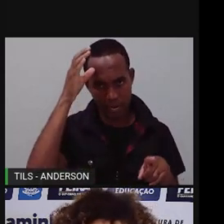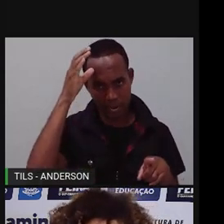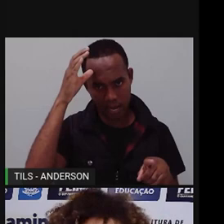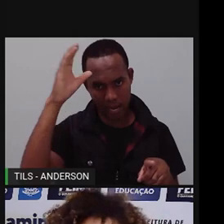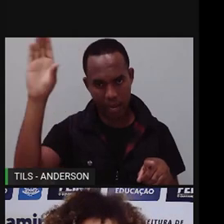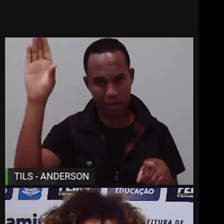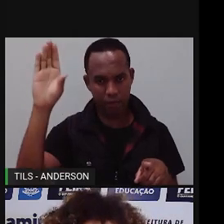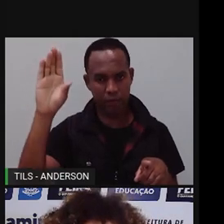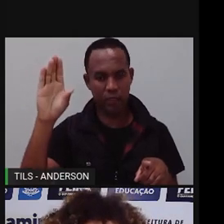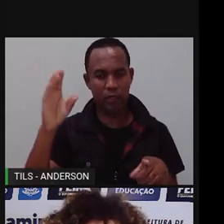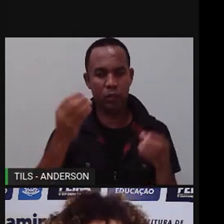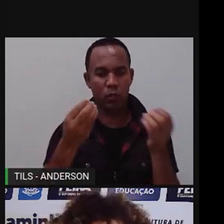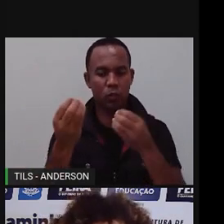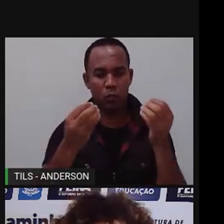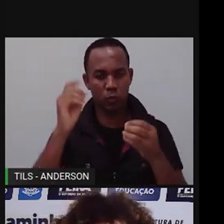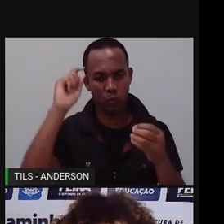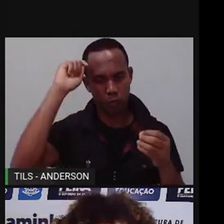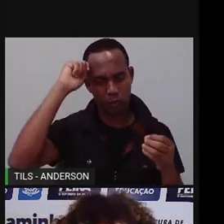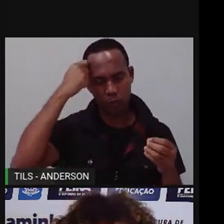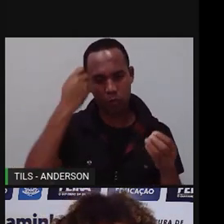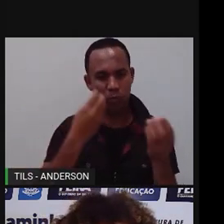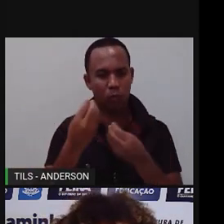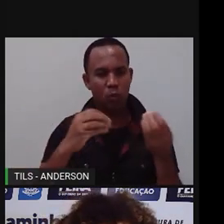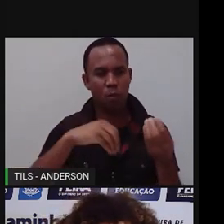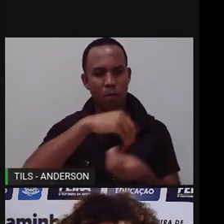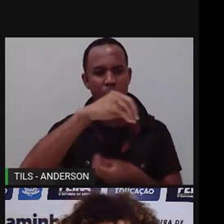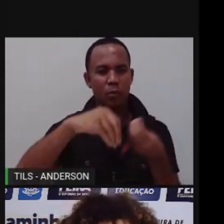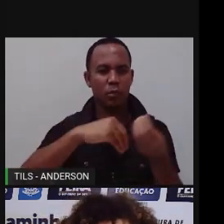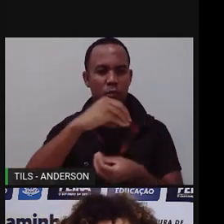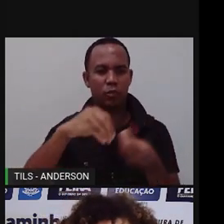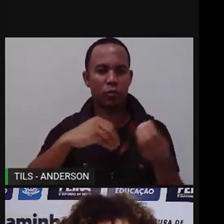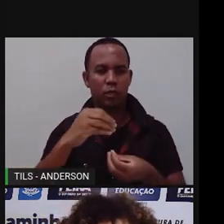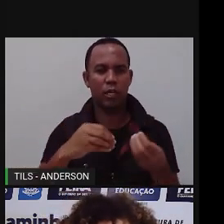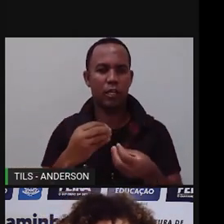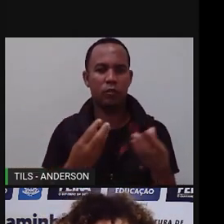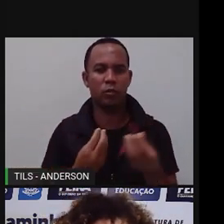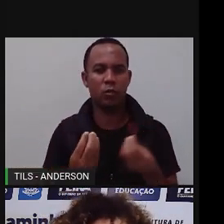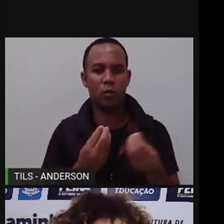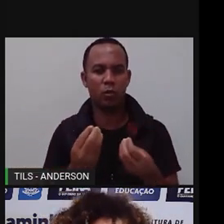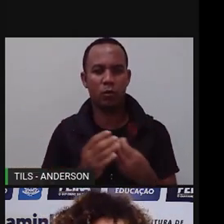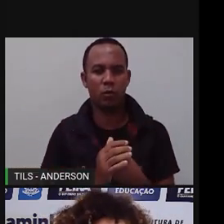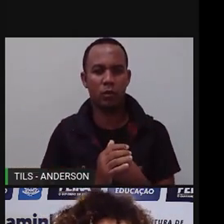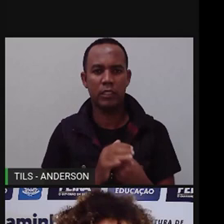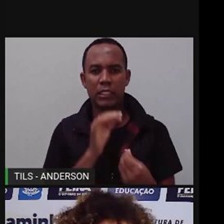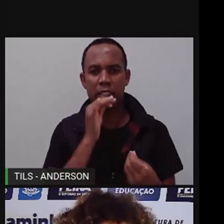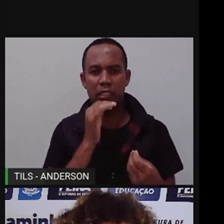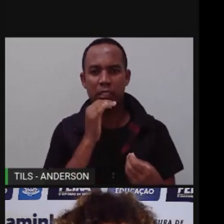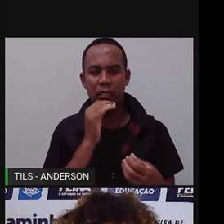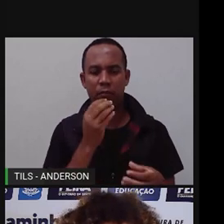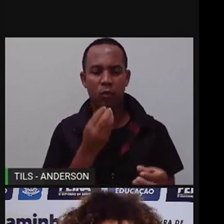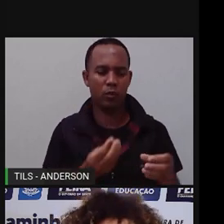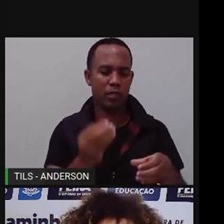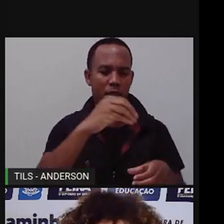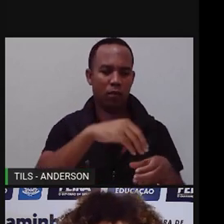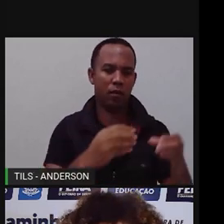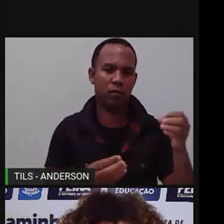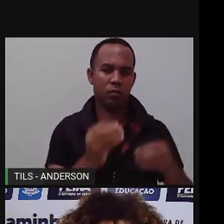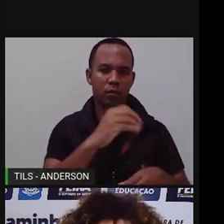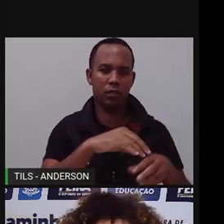do continente africano com o cristianismo europeu, processo conhecido como sincretismo religioso.